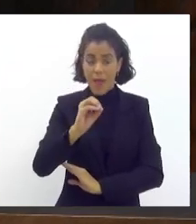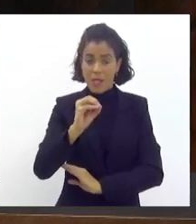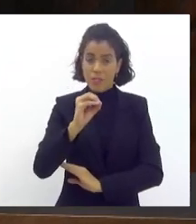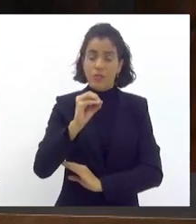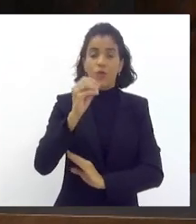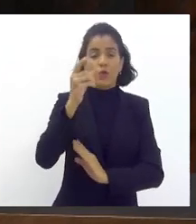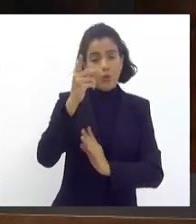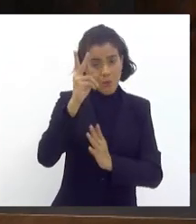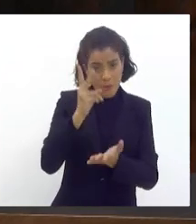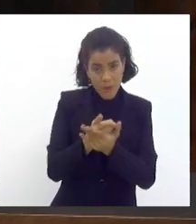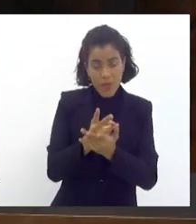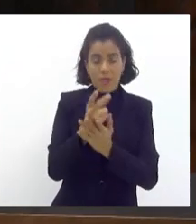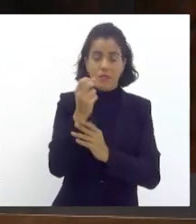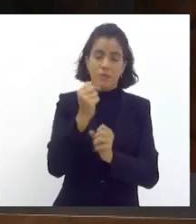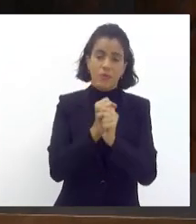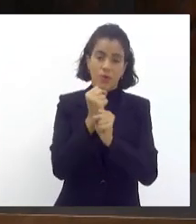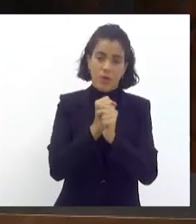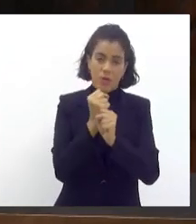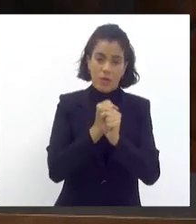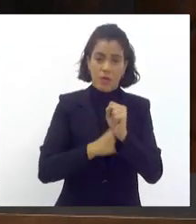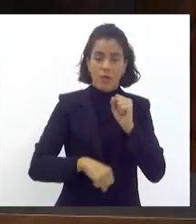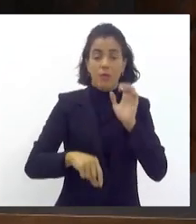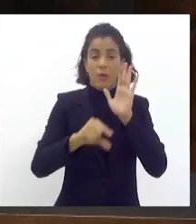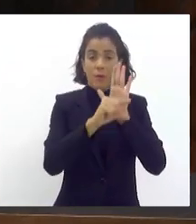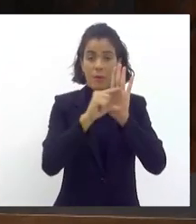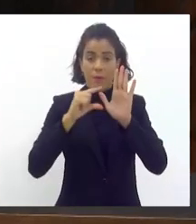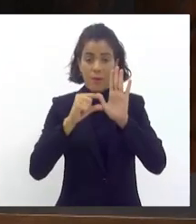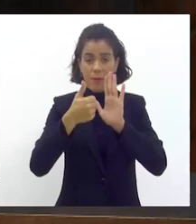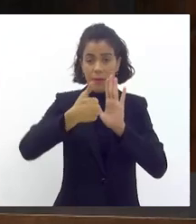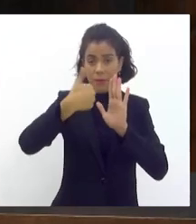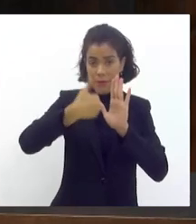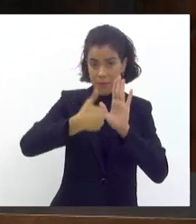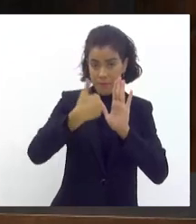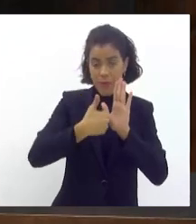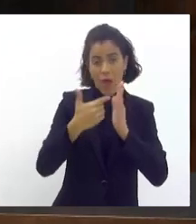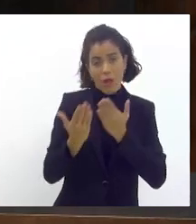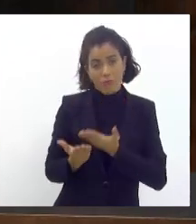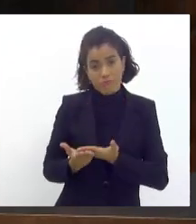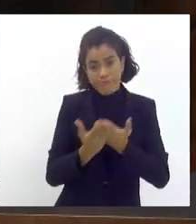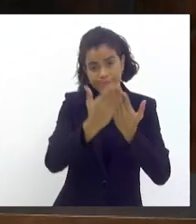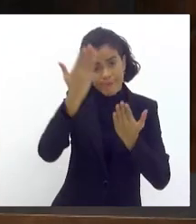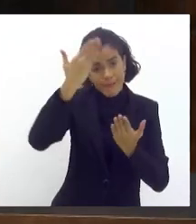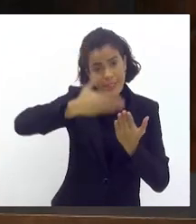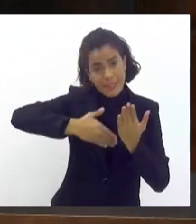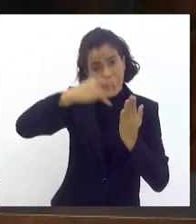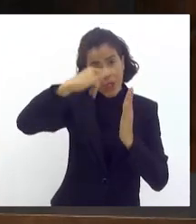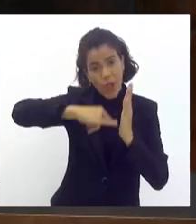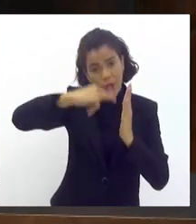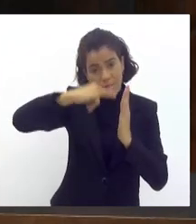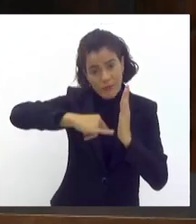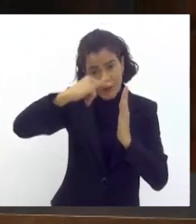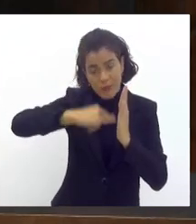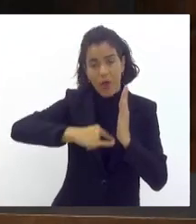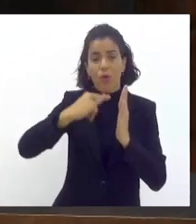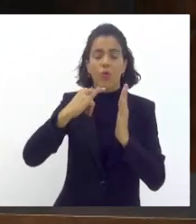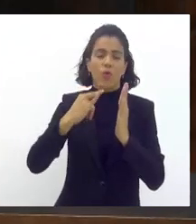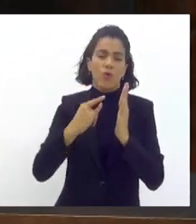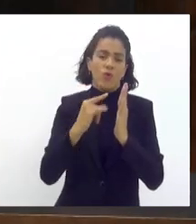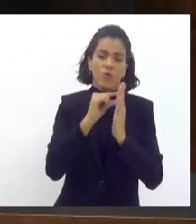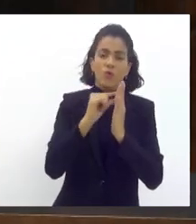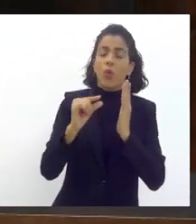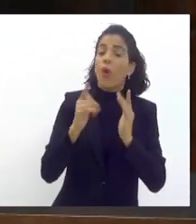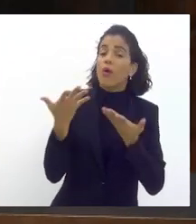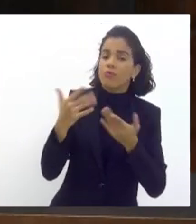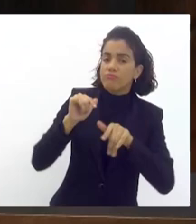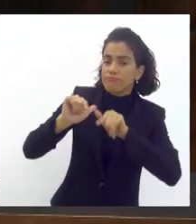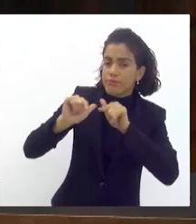repasse. Parágrafo 1º. Na prestação de contas deverá constar nota fiscal com discriminação do serviço